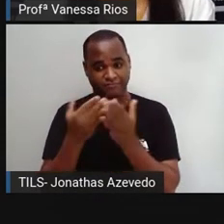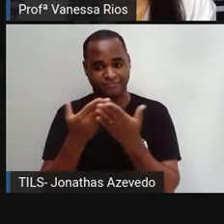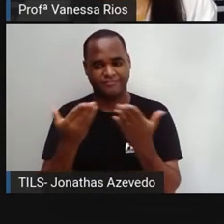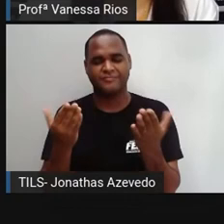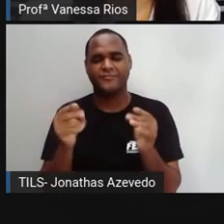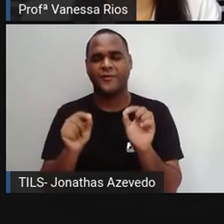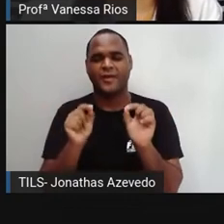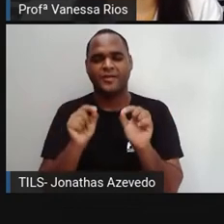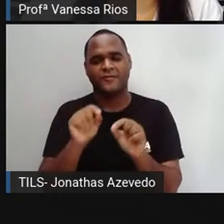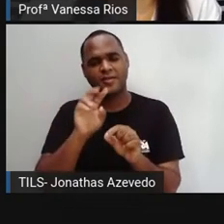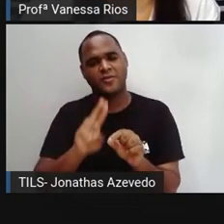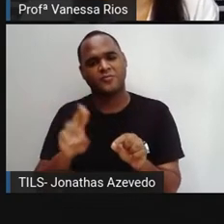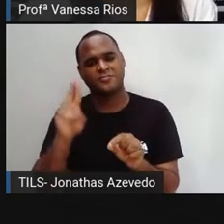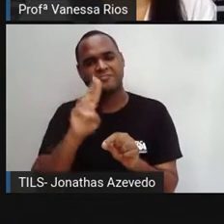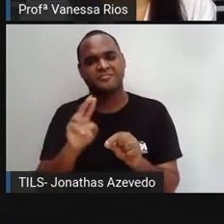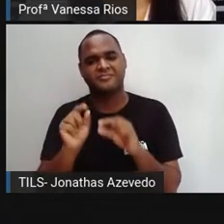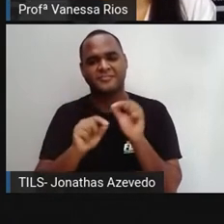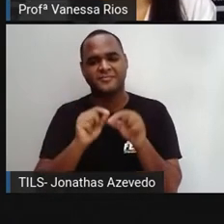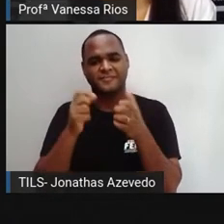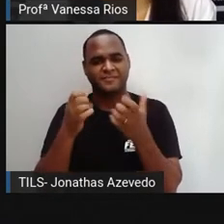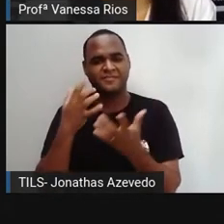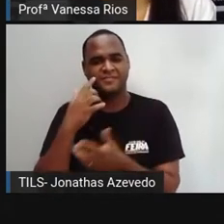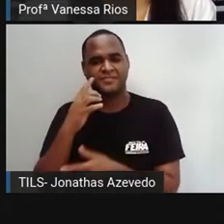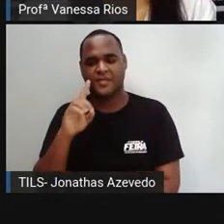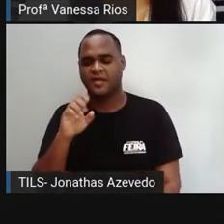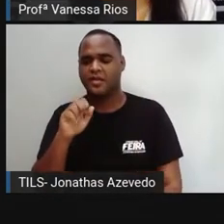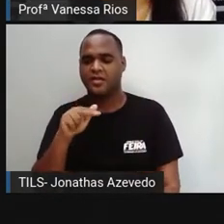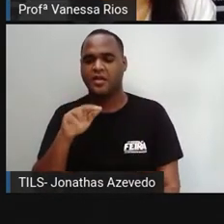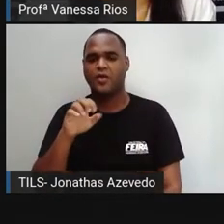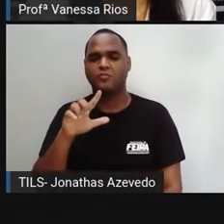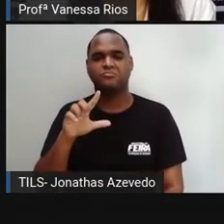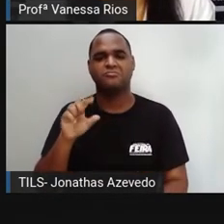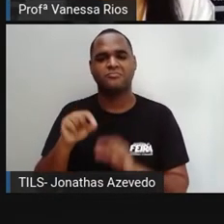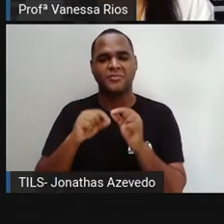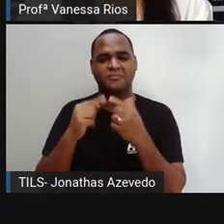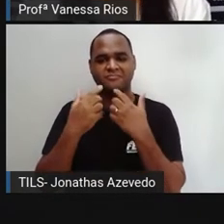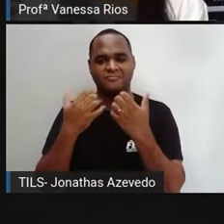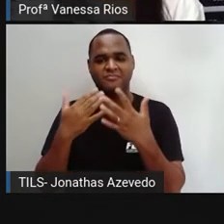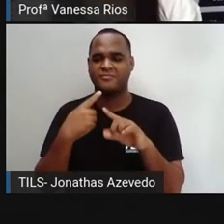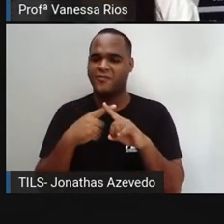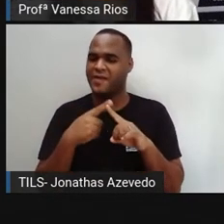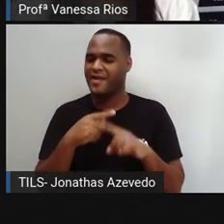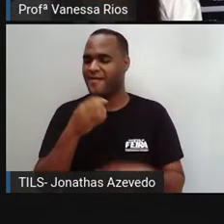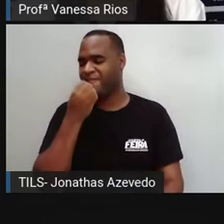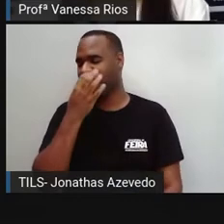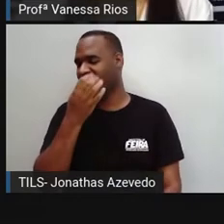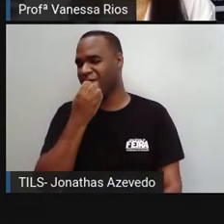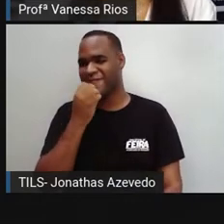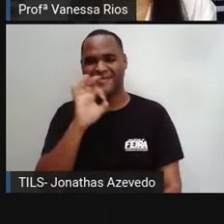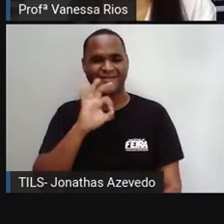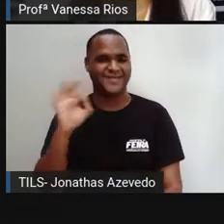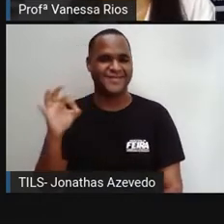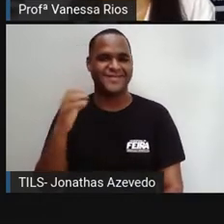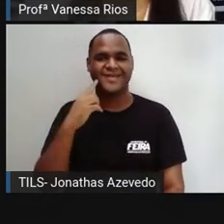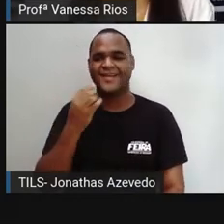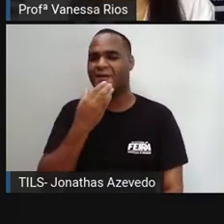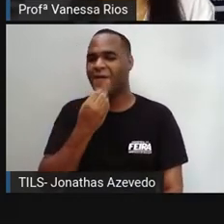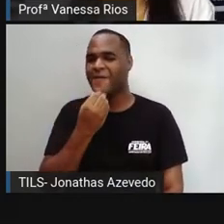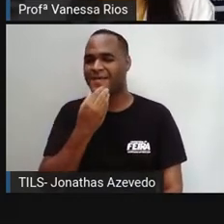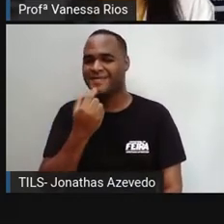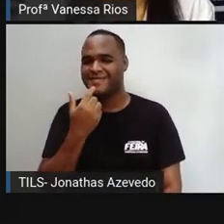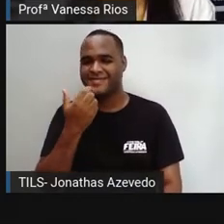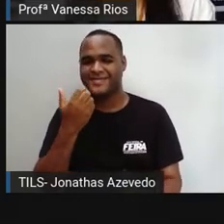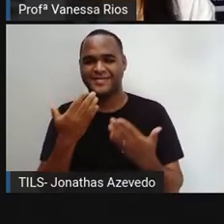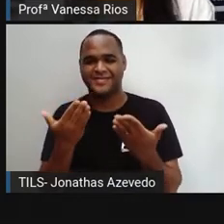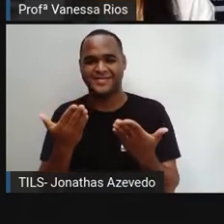Por que vocês usam gírias? Aí, Daniel Belieri responde. Por que? É mais da hora. Pedro Henrique Diniz,